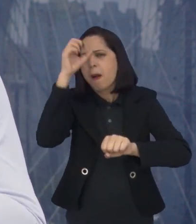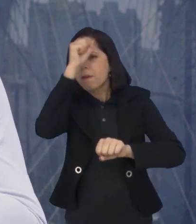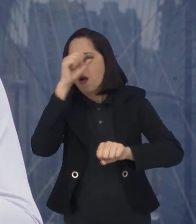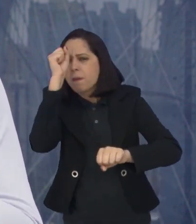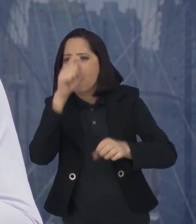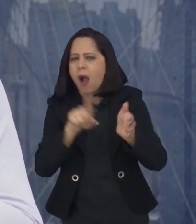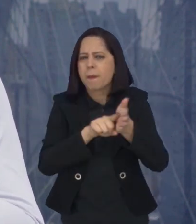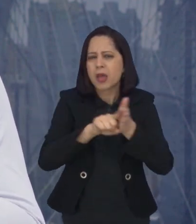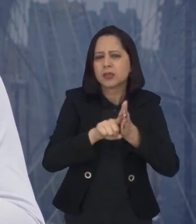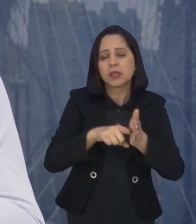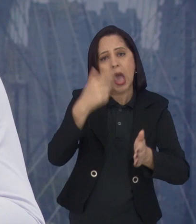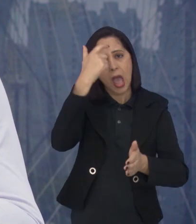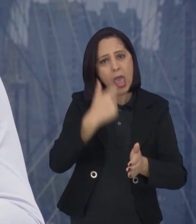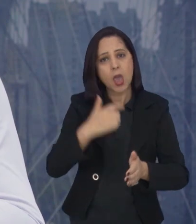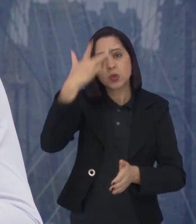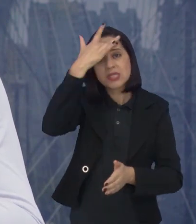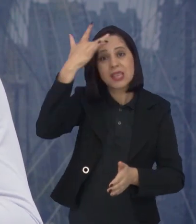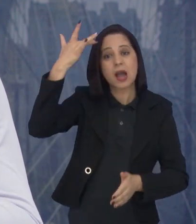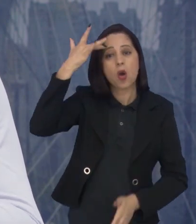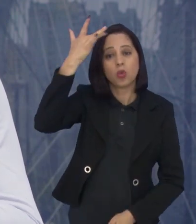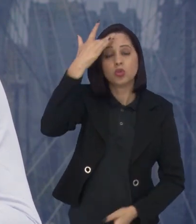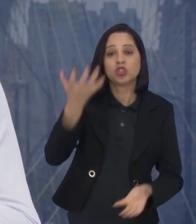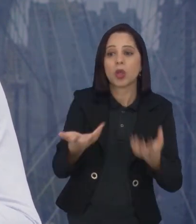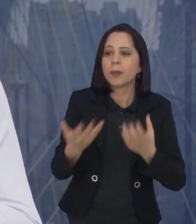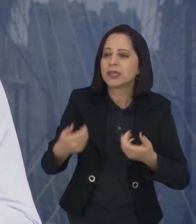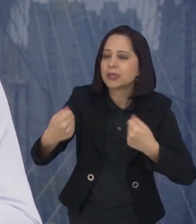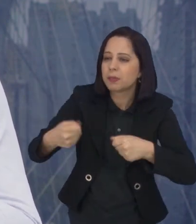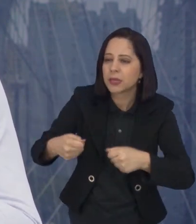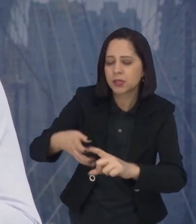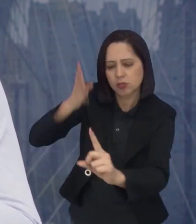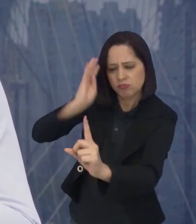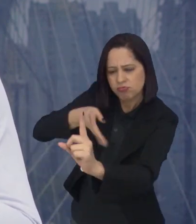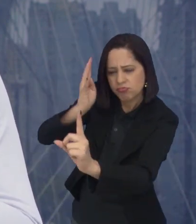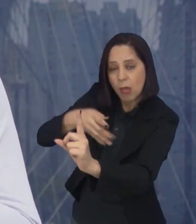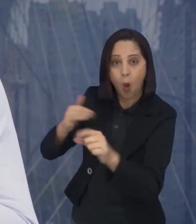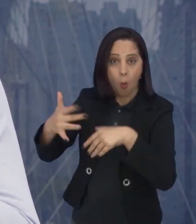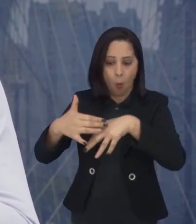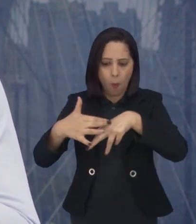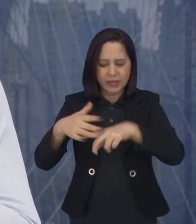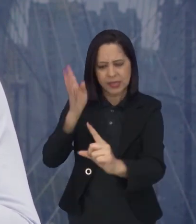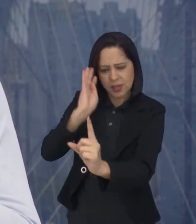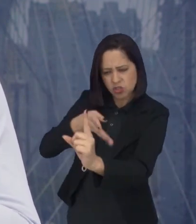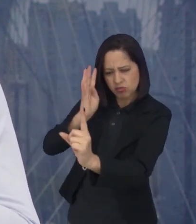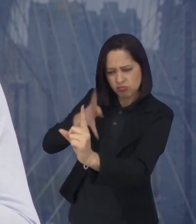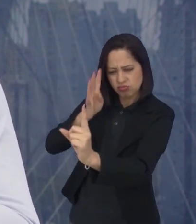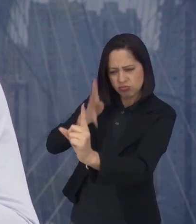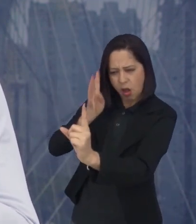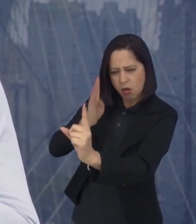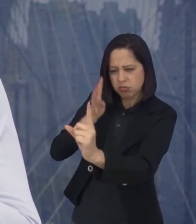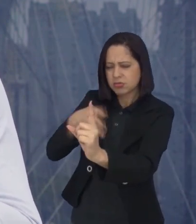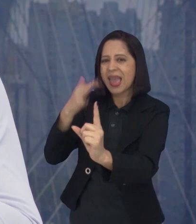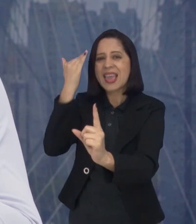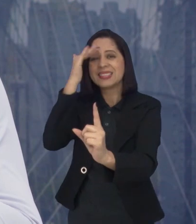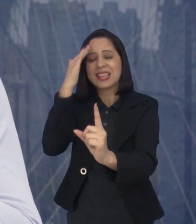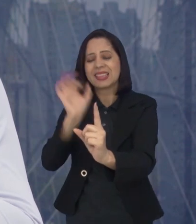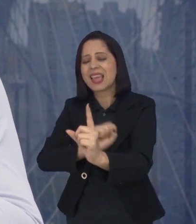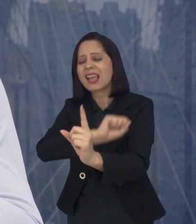saúde mental, eu quero entender o meu paciente, eu quero entender as dificuldades do medicamento, eu quero entender